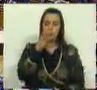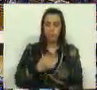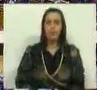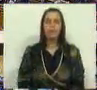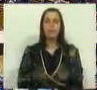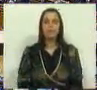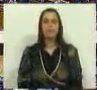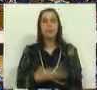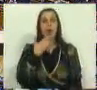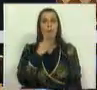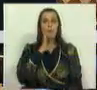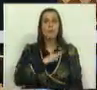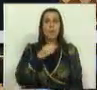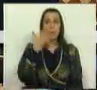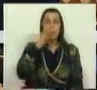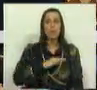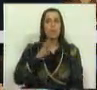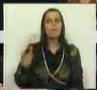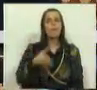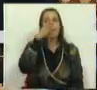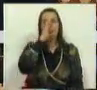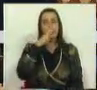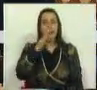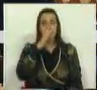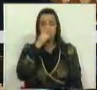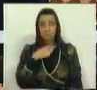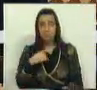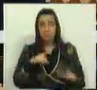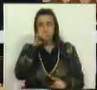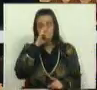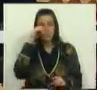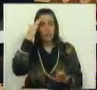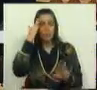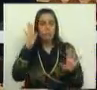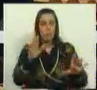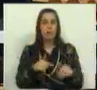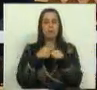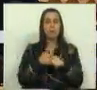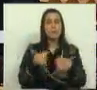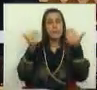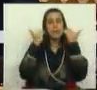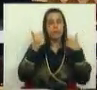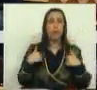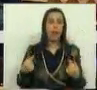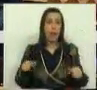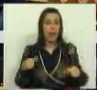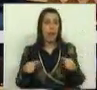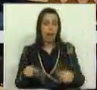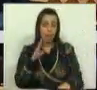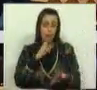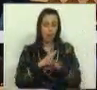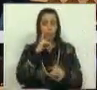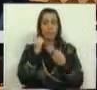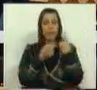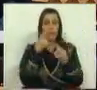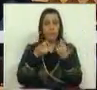Muito obrigado, Sra. Presidente. Sr. Primeiro-Ministro, se não me falha a memória e de acordo com as informações que eu tenho, na última